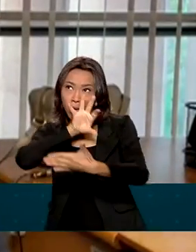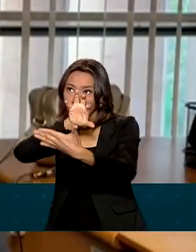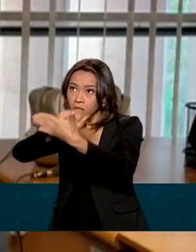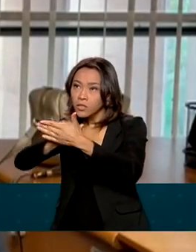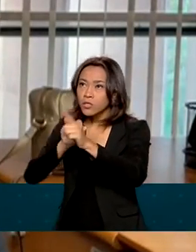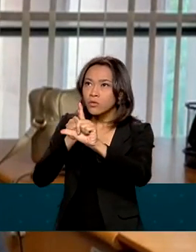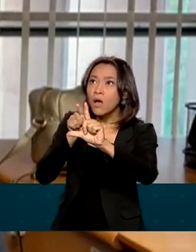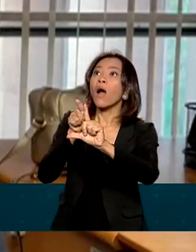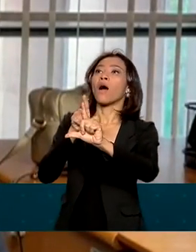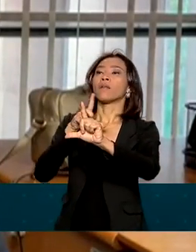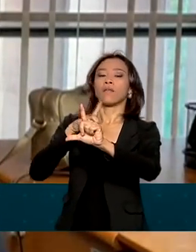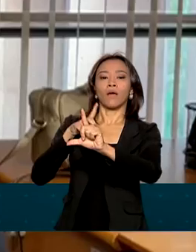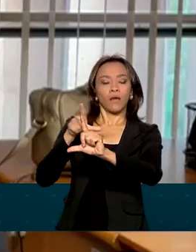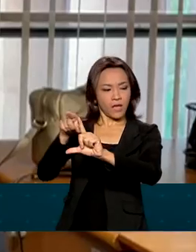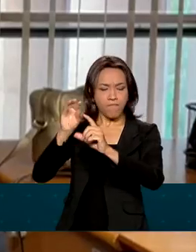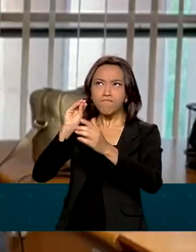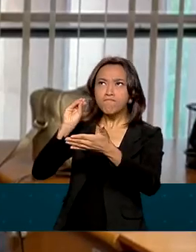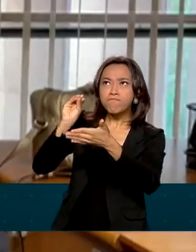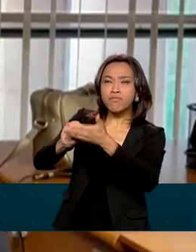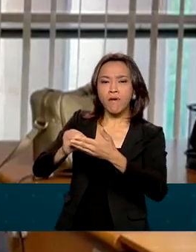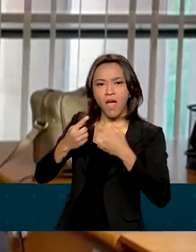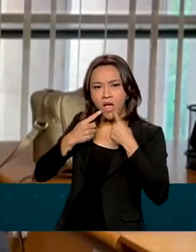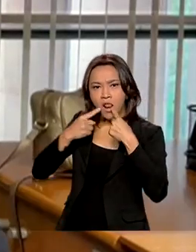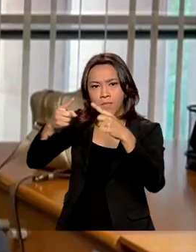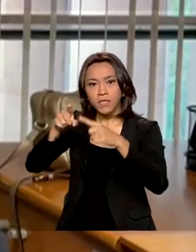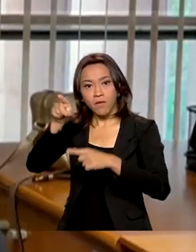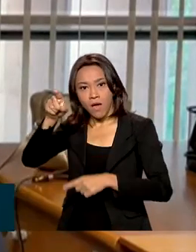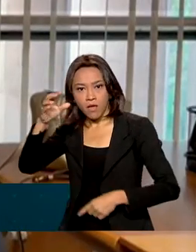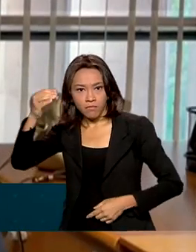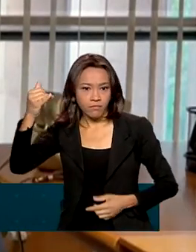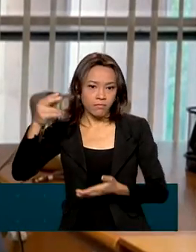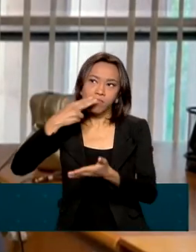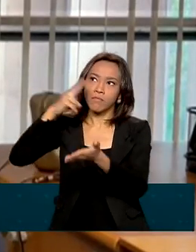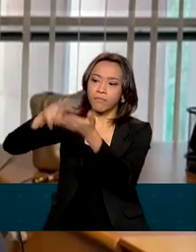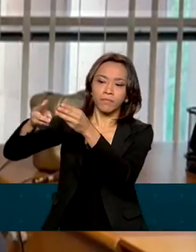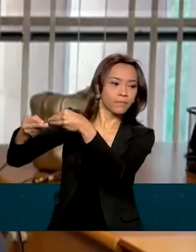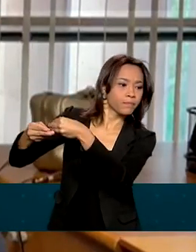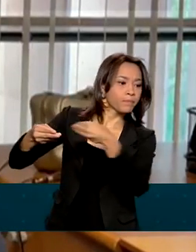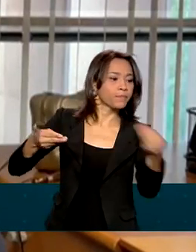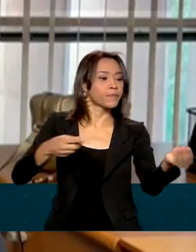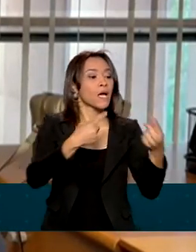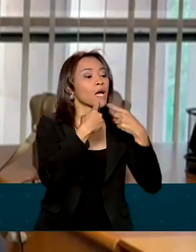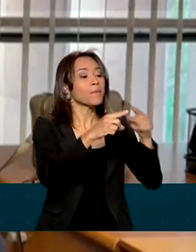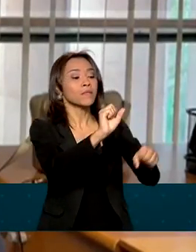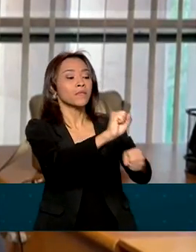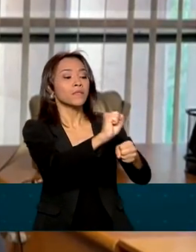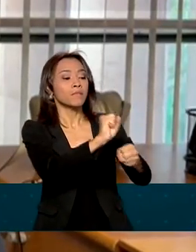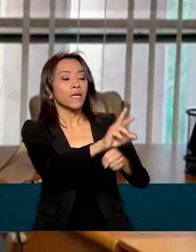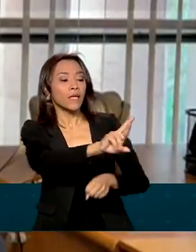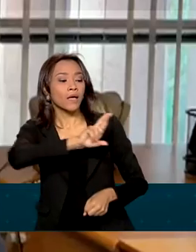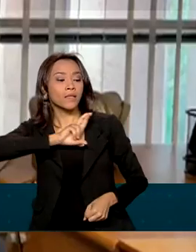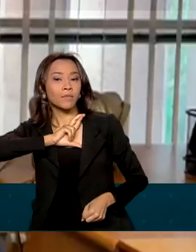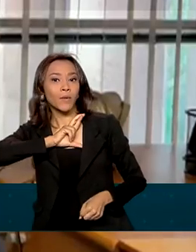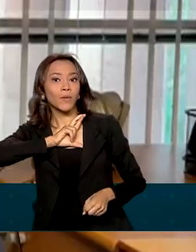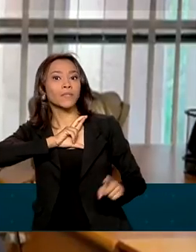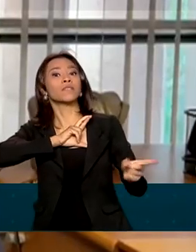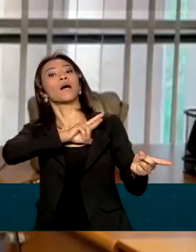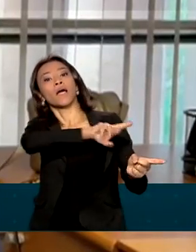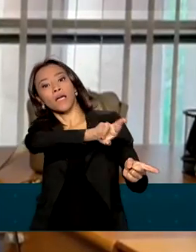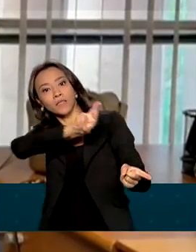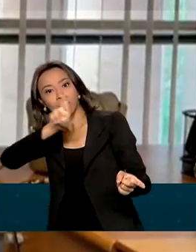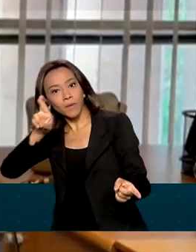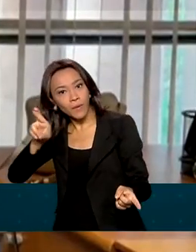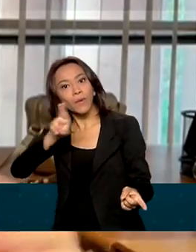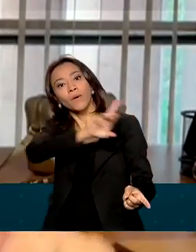faz a sua reclamação, a empresa recebe a reclamação dele, tem um prazo disponível para resposta, responde nesse